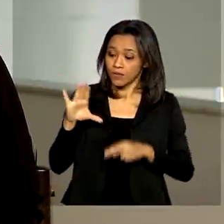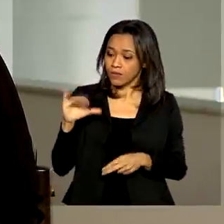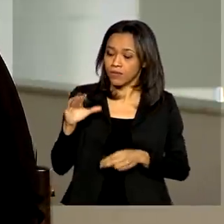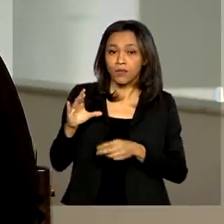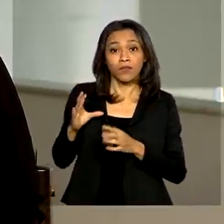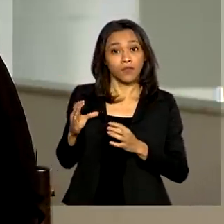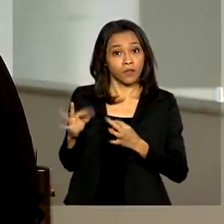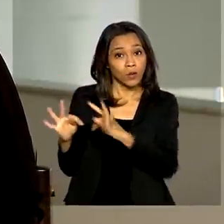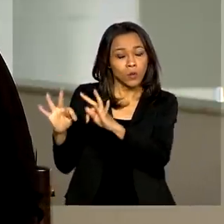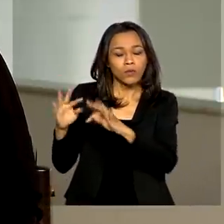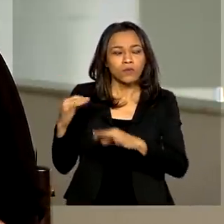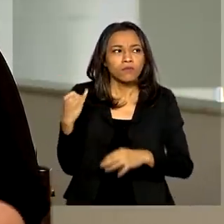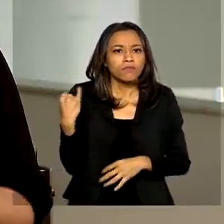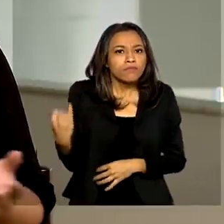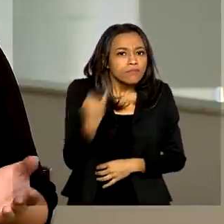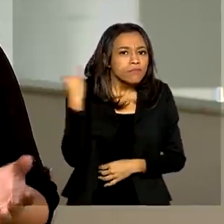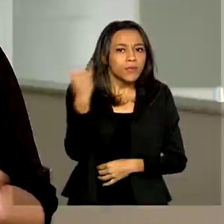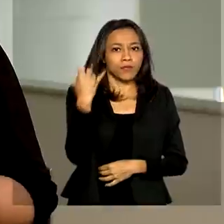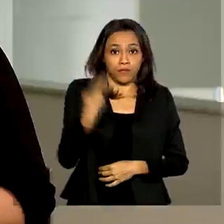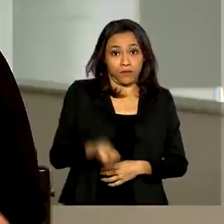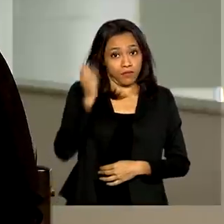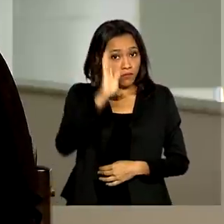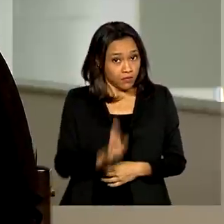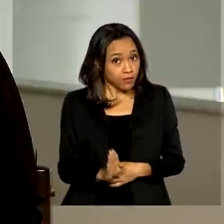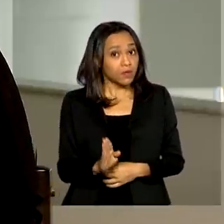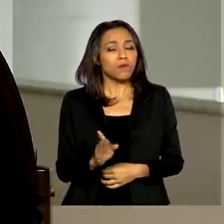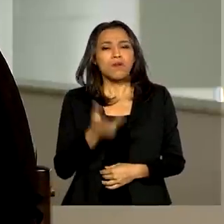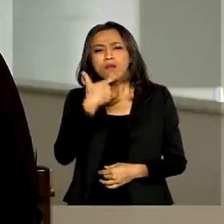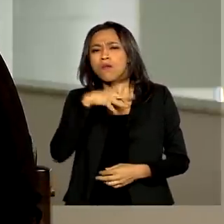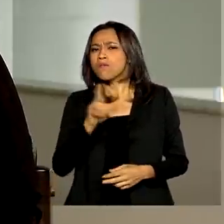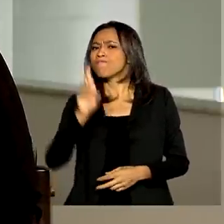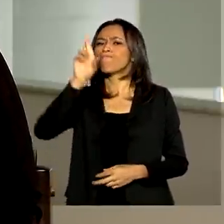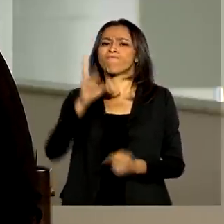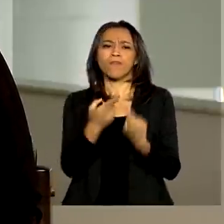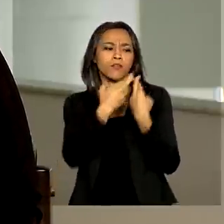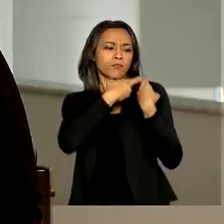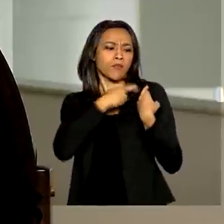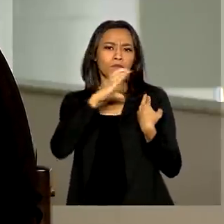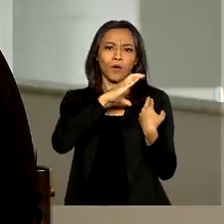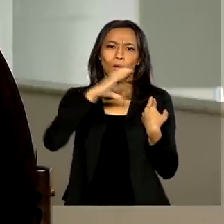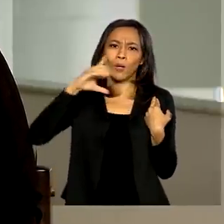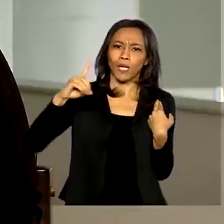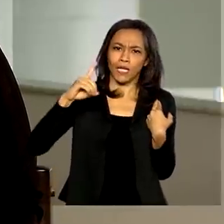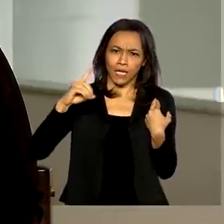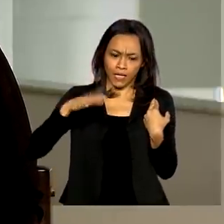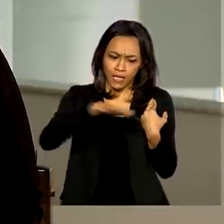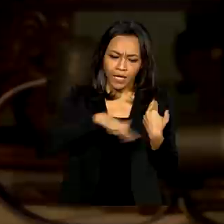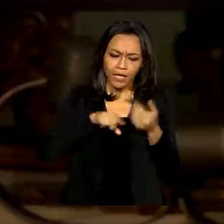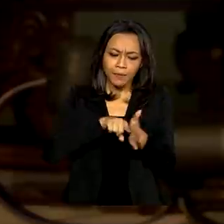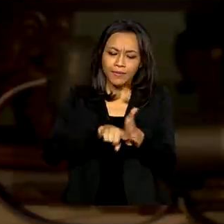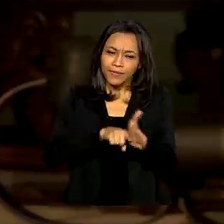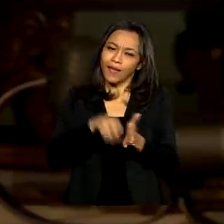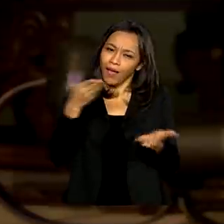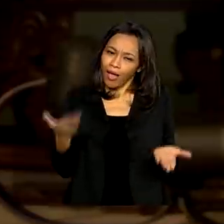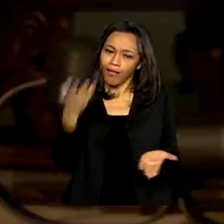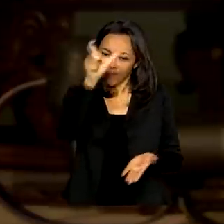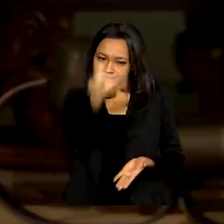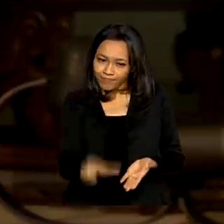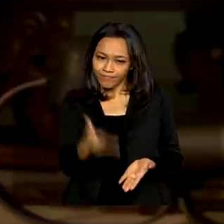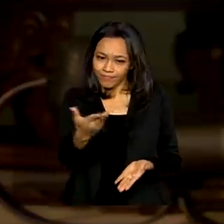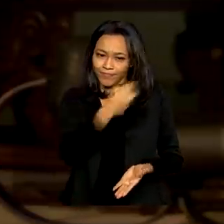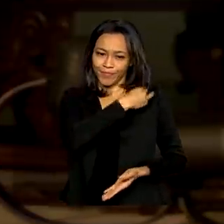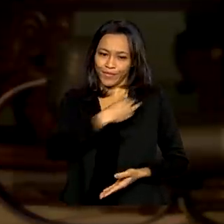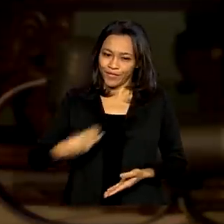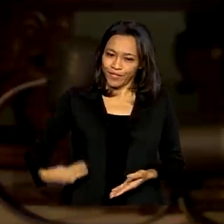tecnologia são fundamentais. E aqui no Brasil, o responsável por coordenar esse trabalho de pesquisa é o ministro da Ciência,